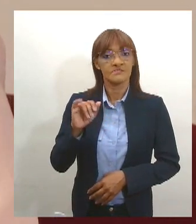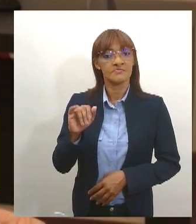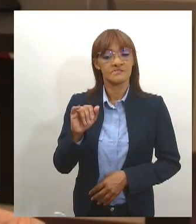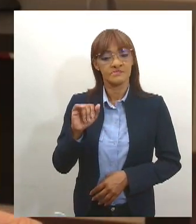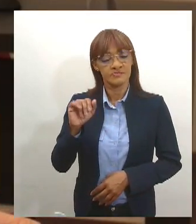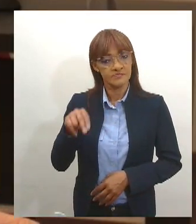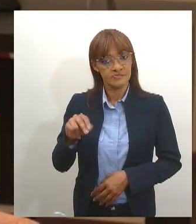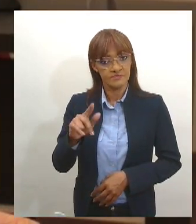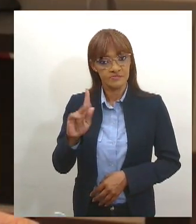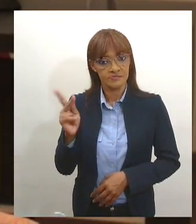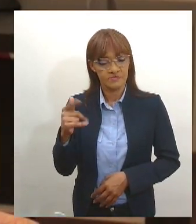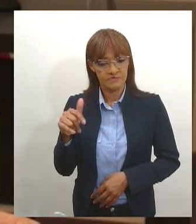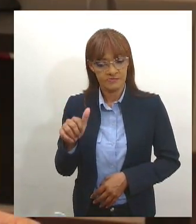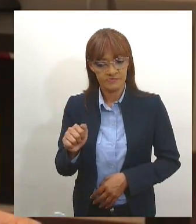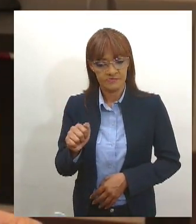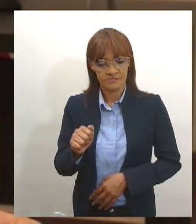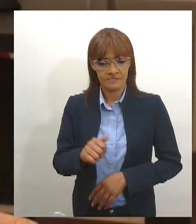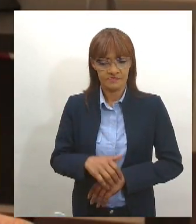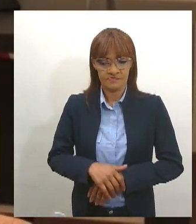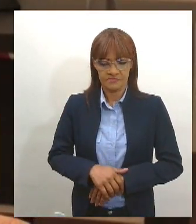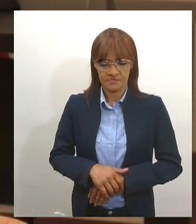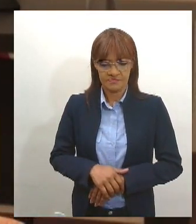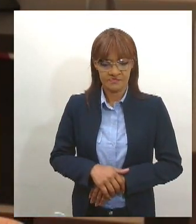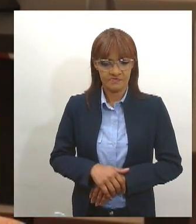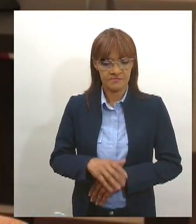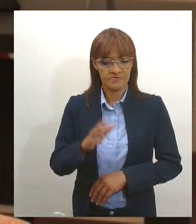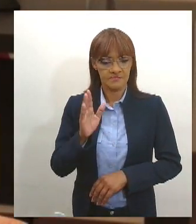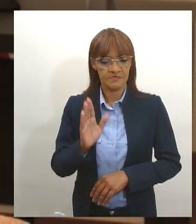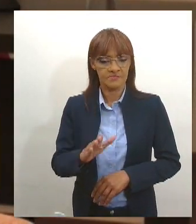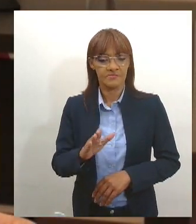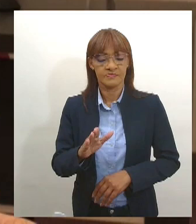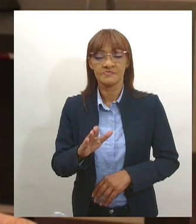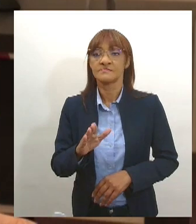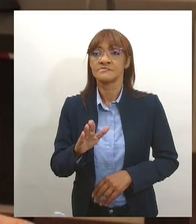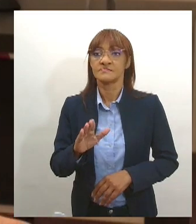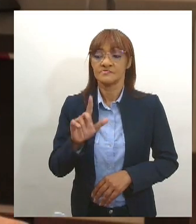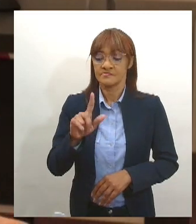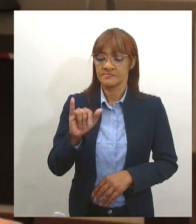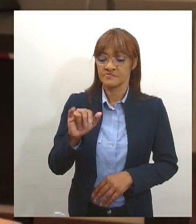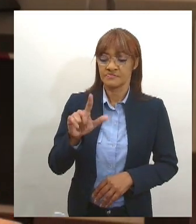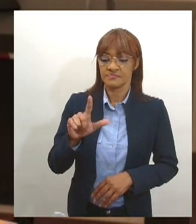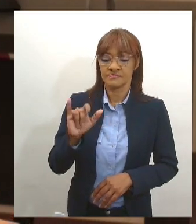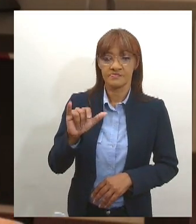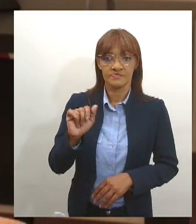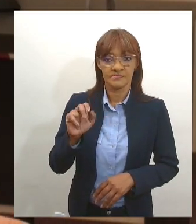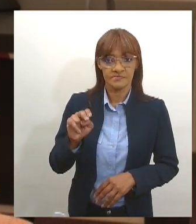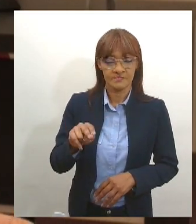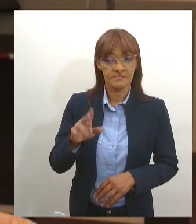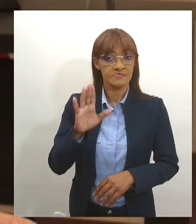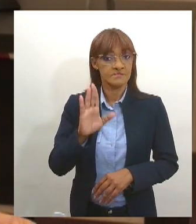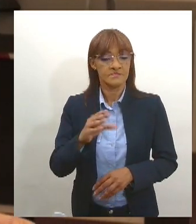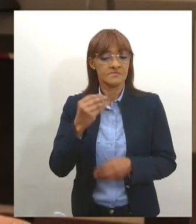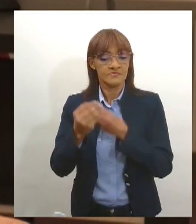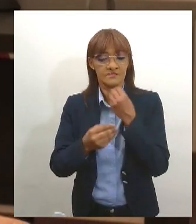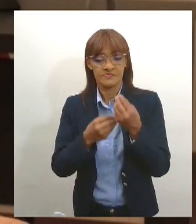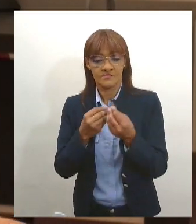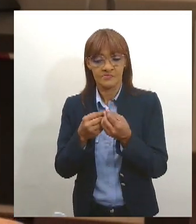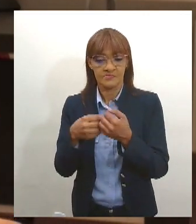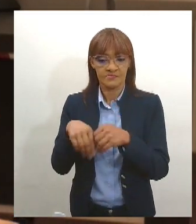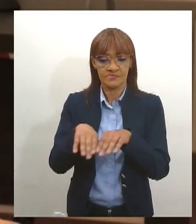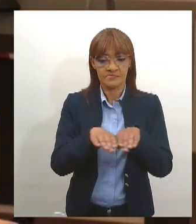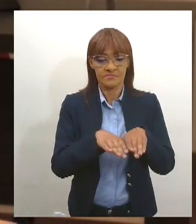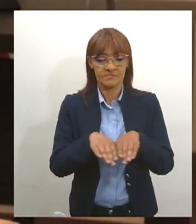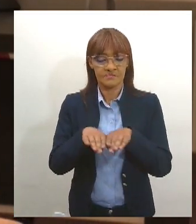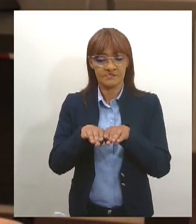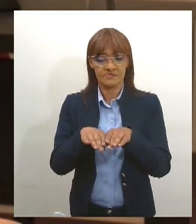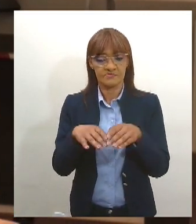pleito. Nós verificamos que era um prejuízo para ele, que ele não concorreu em condições de igualdade e aí se decidiu o